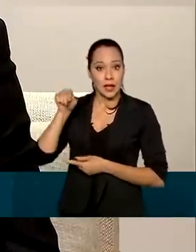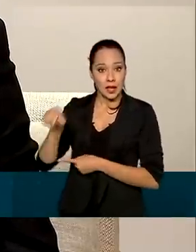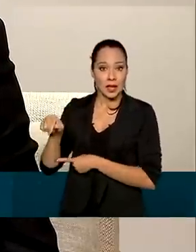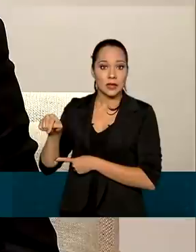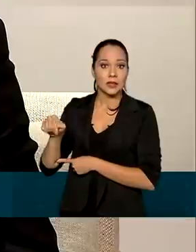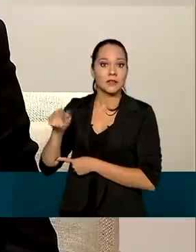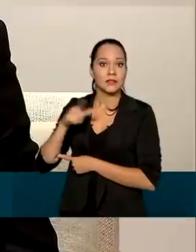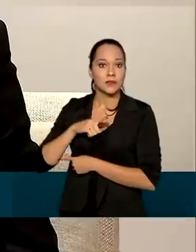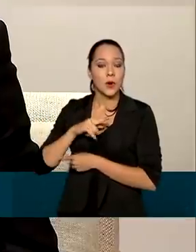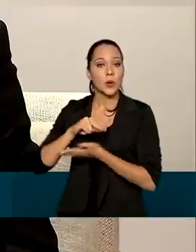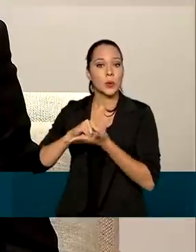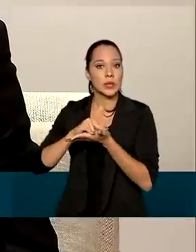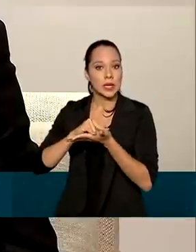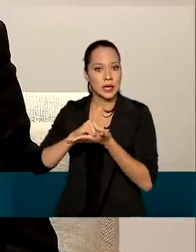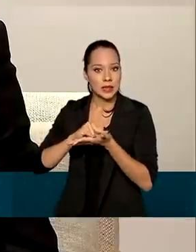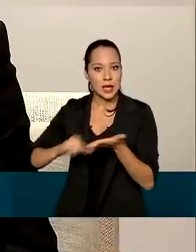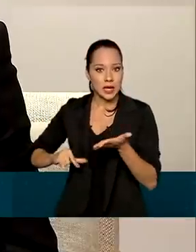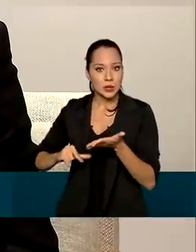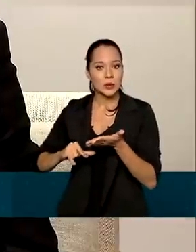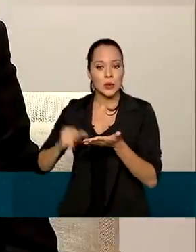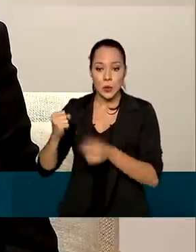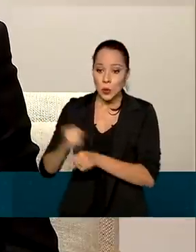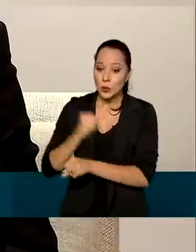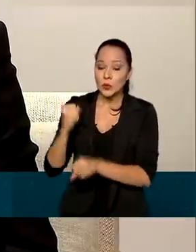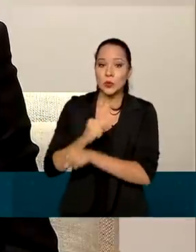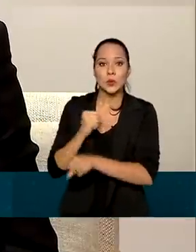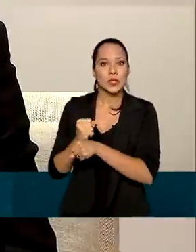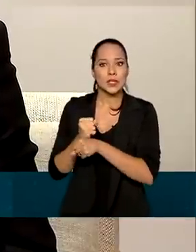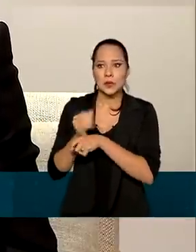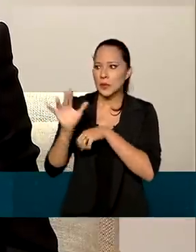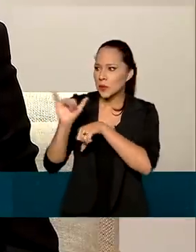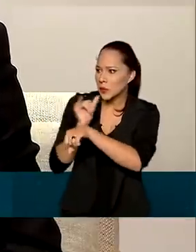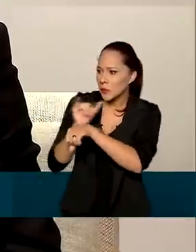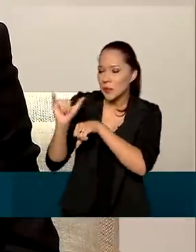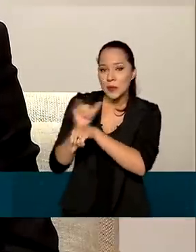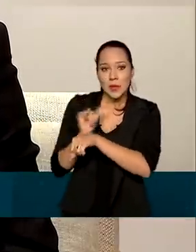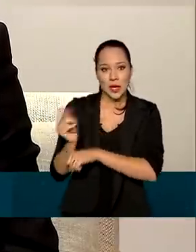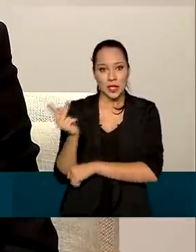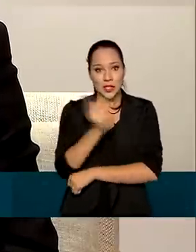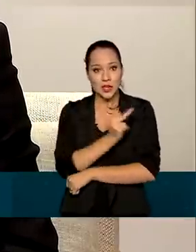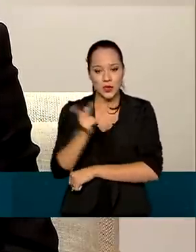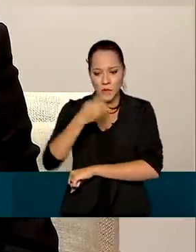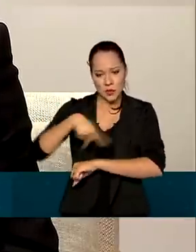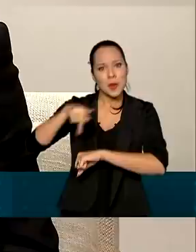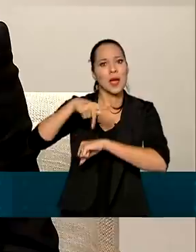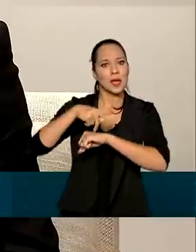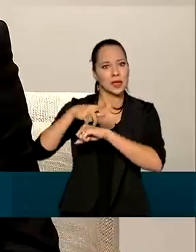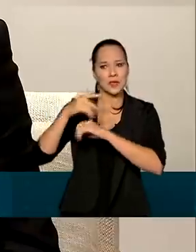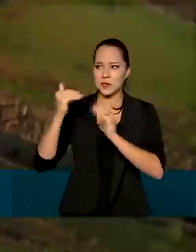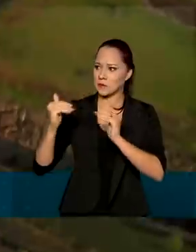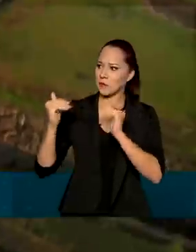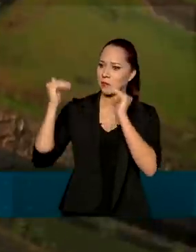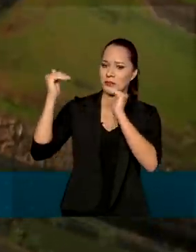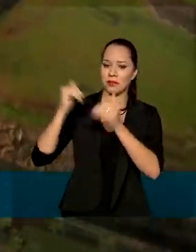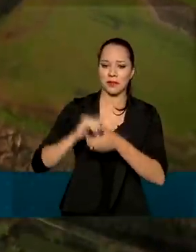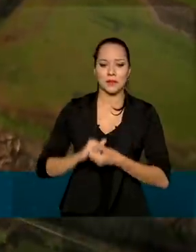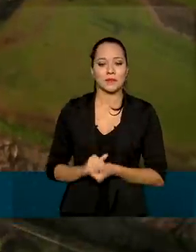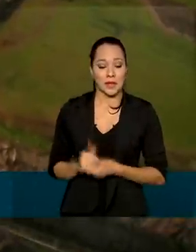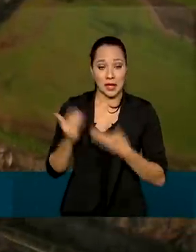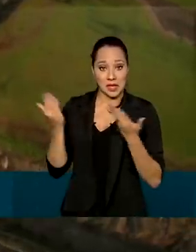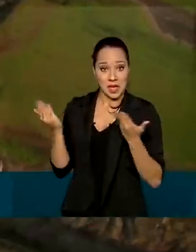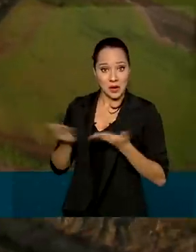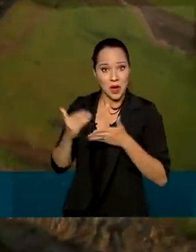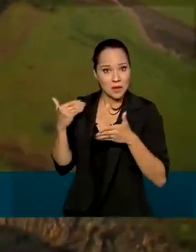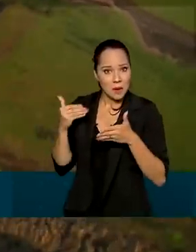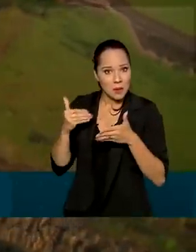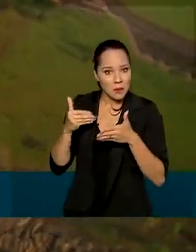de um tratado construído com muita engenhosidade entre duas nações soberanas e que está agora